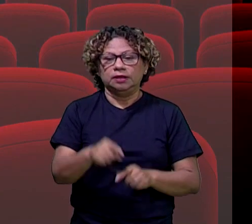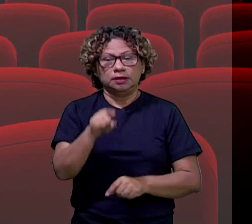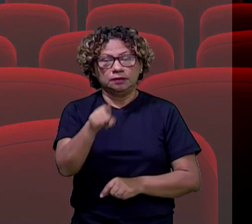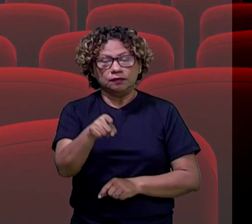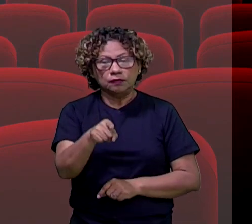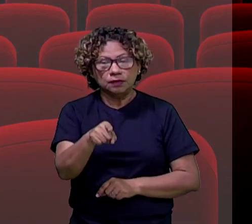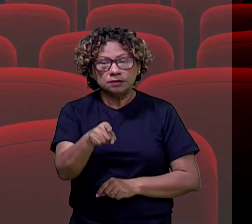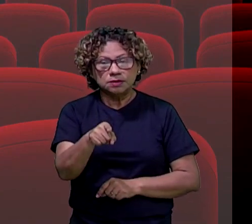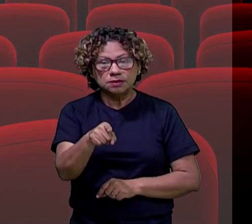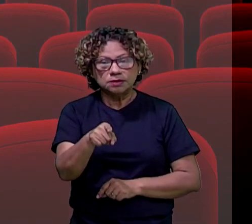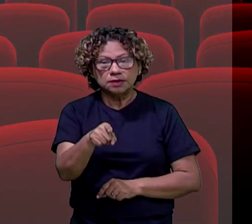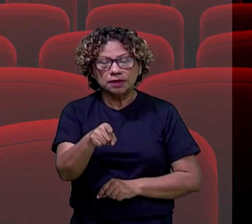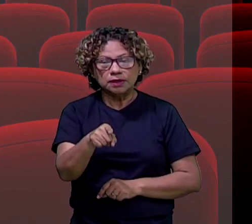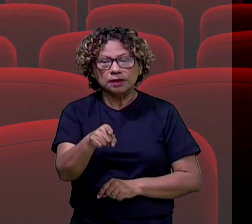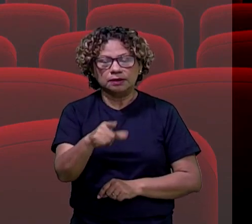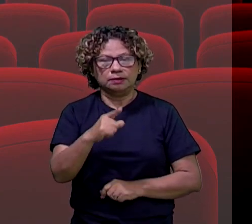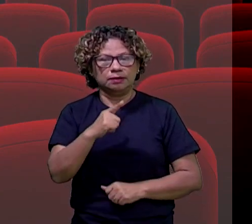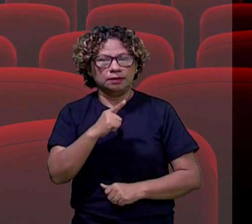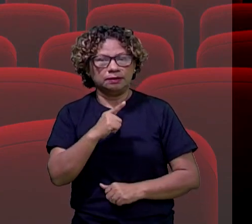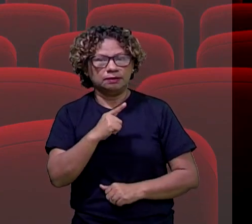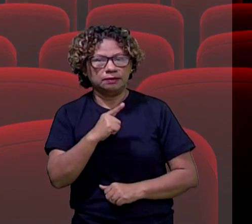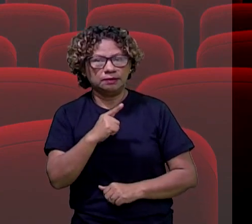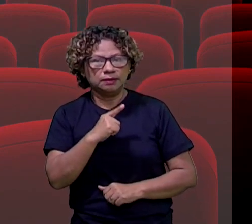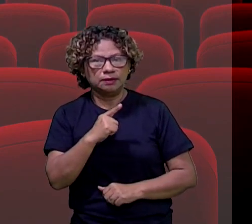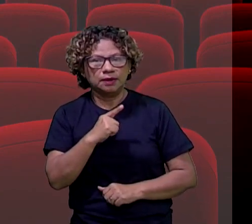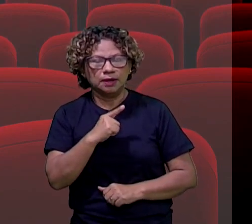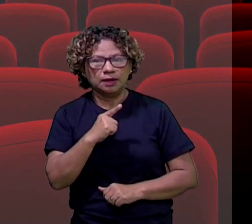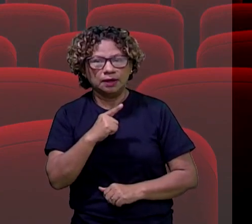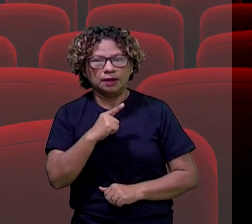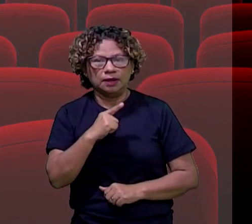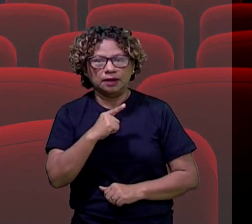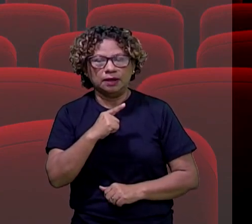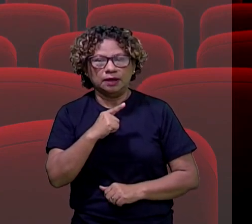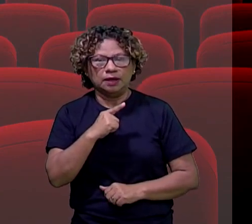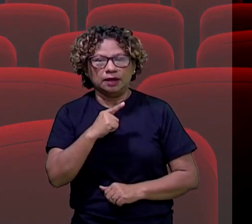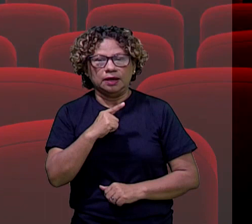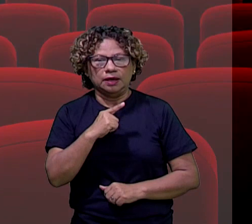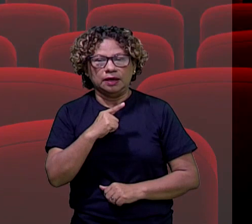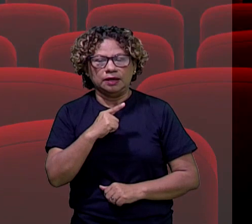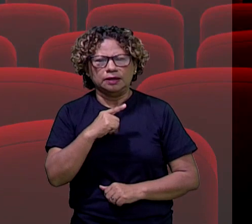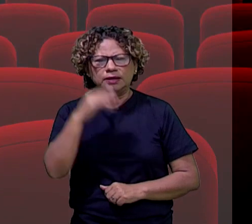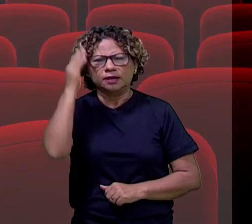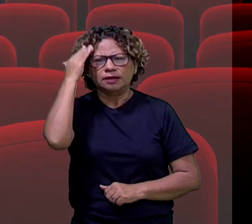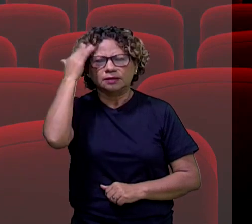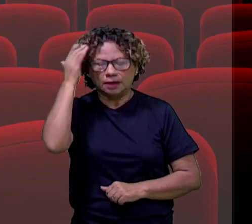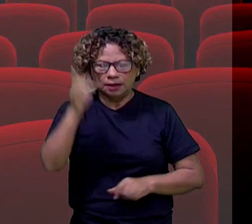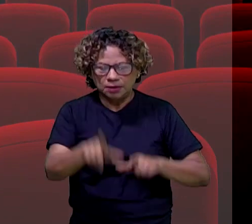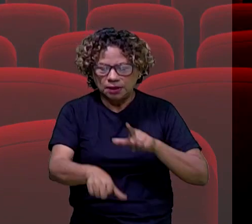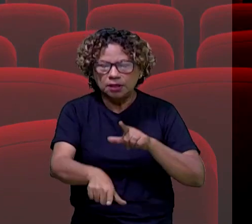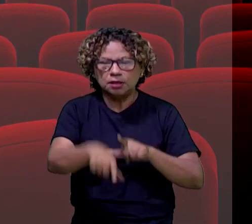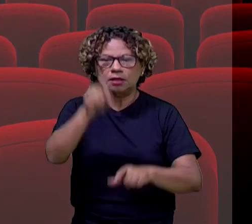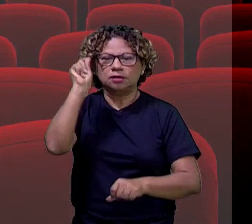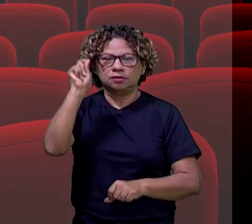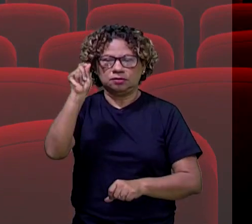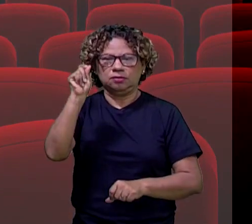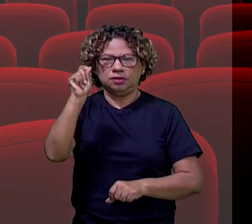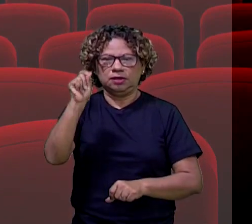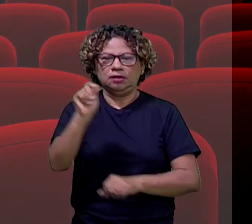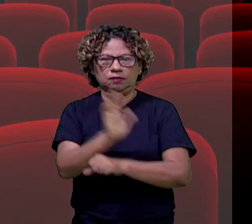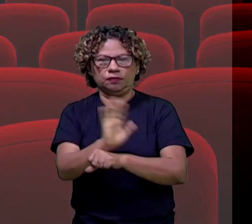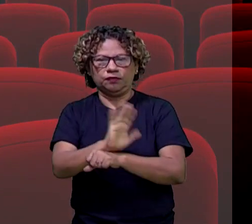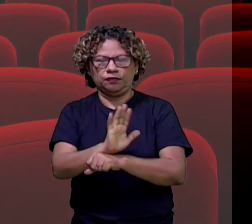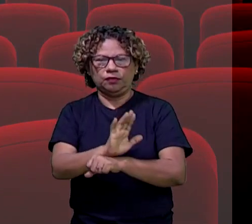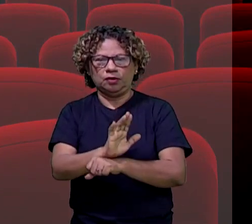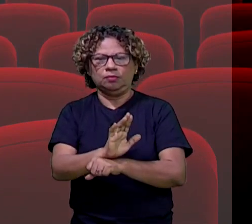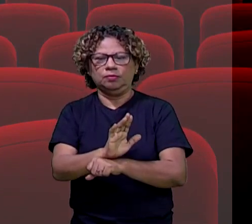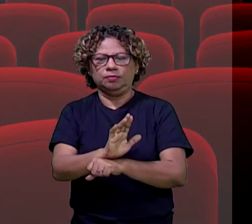tenham aí discernimento para escolher filmes que sejam adequados à faixa etária de vocês, tá